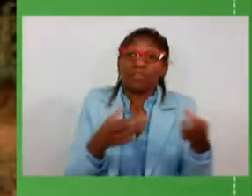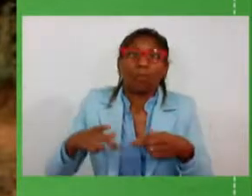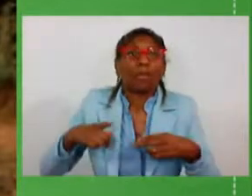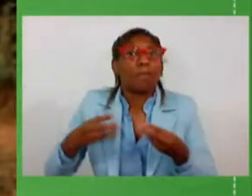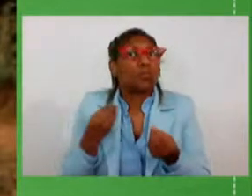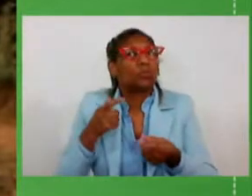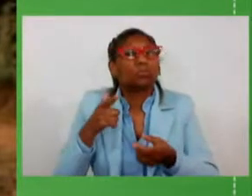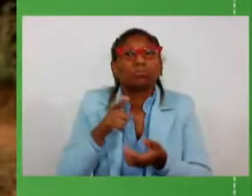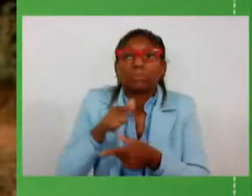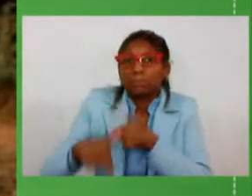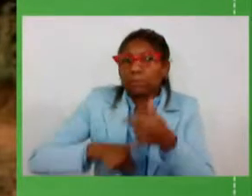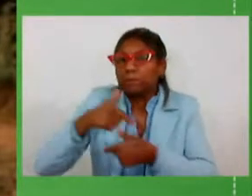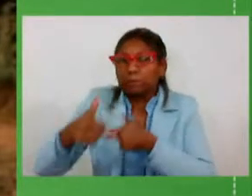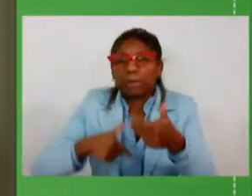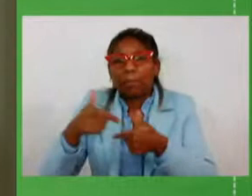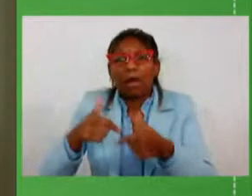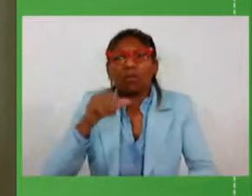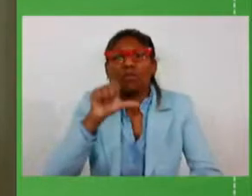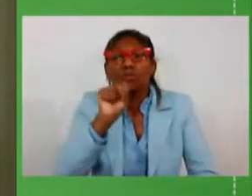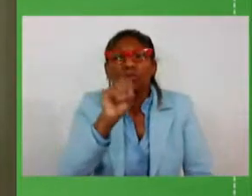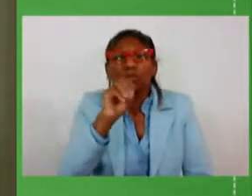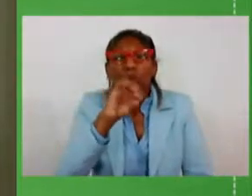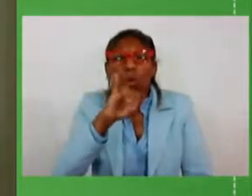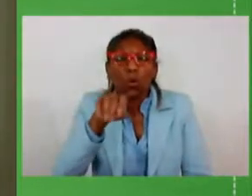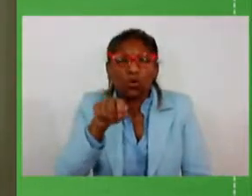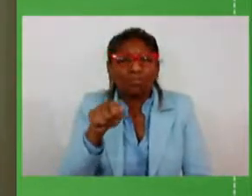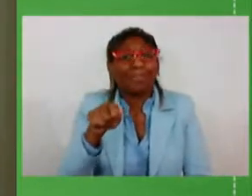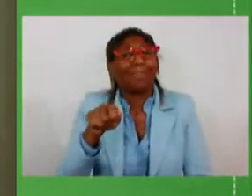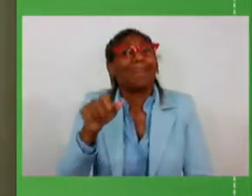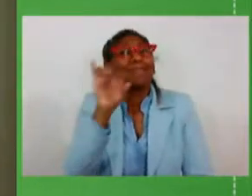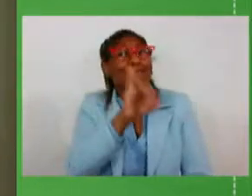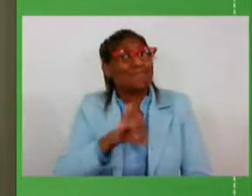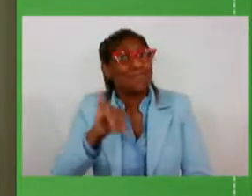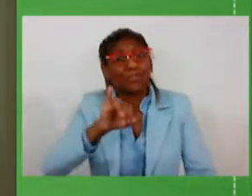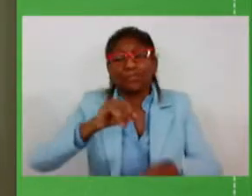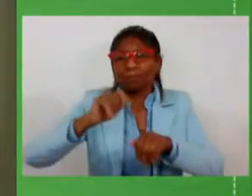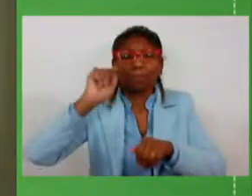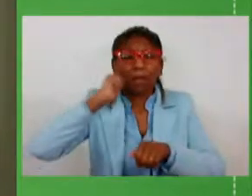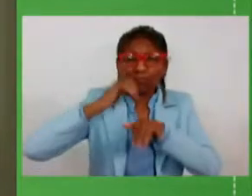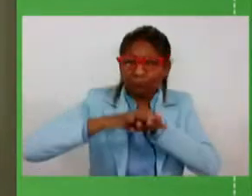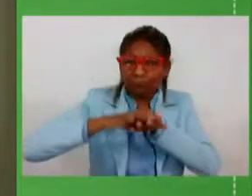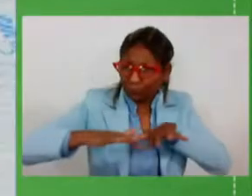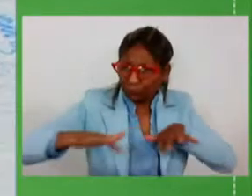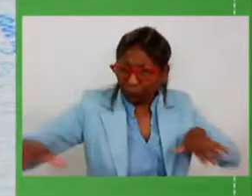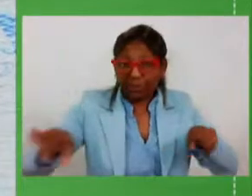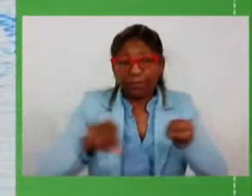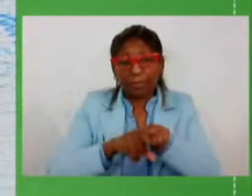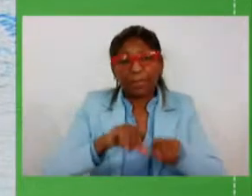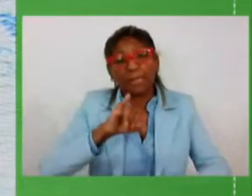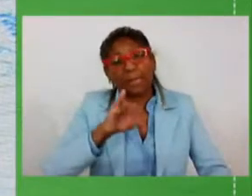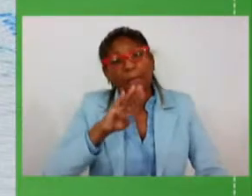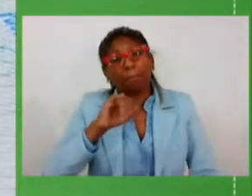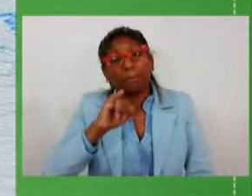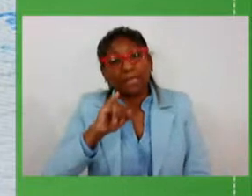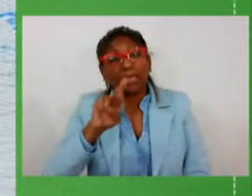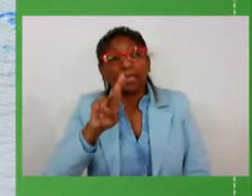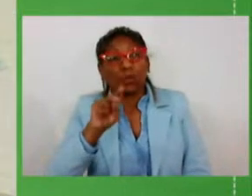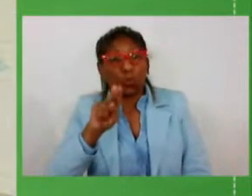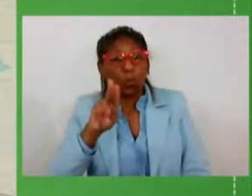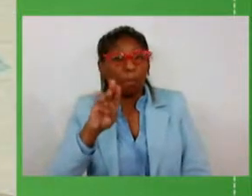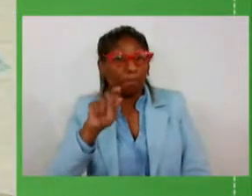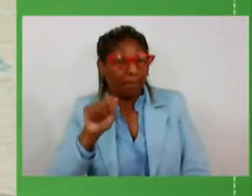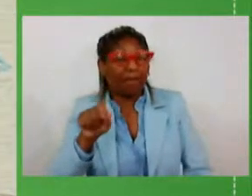de soja e vai ter este investimento importante além disso Ibirubá Santa Bárbara do Sul tem a previsão